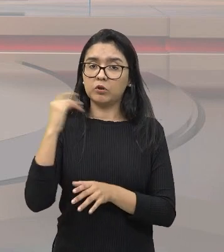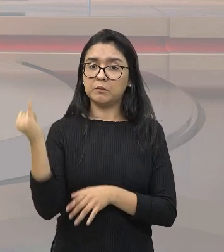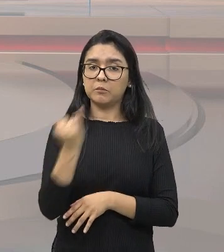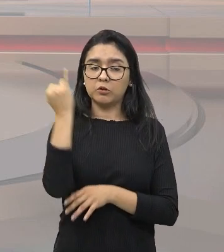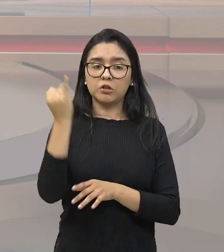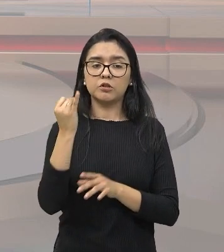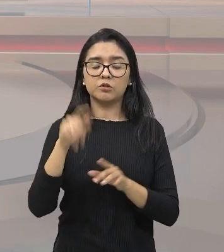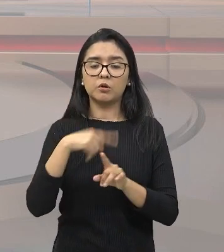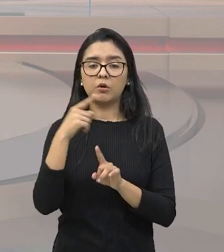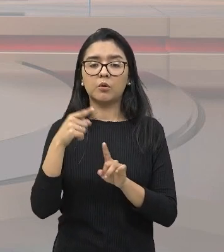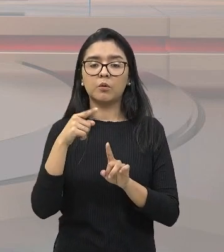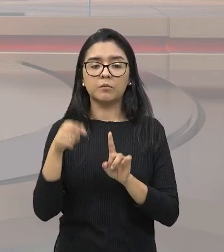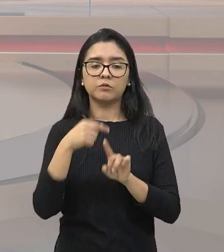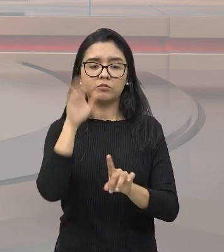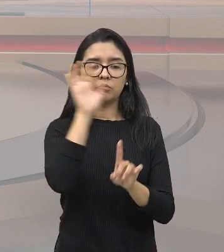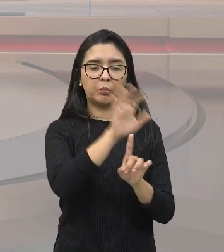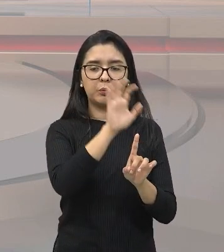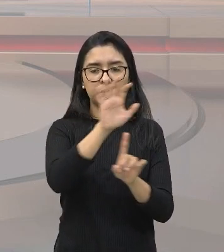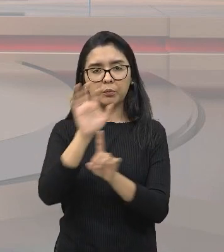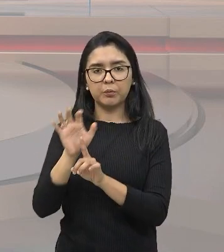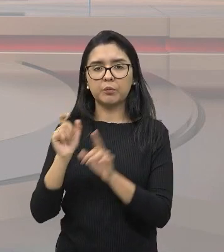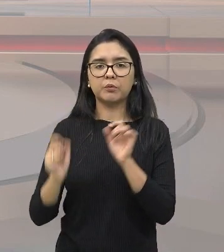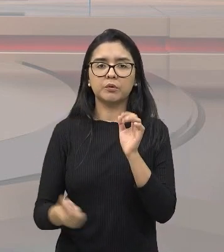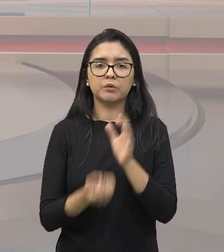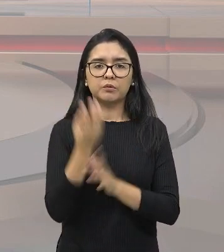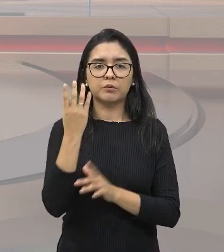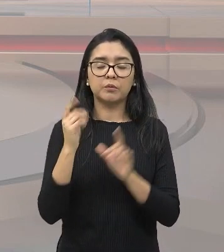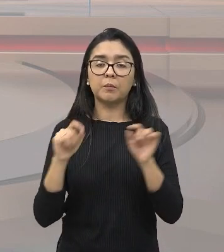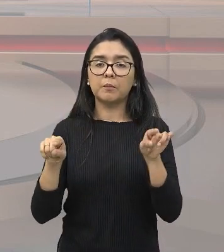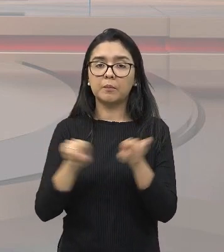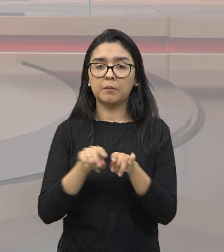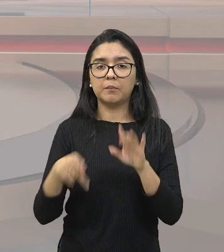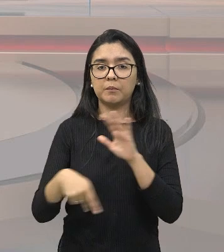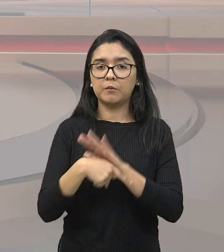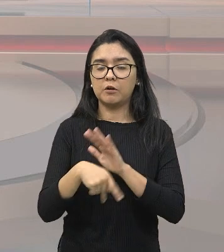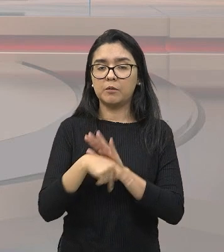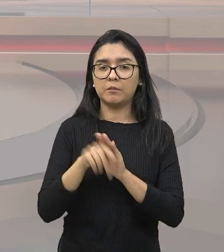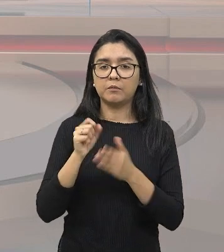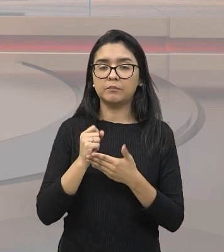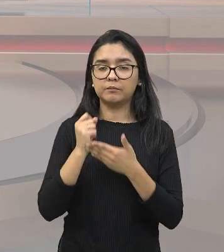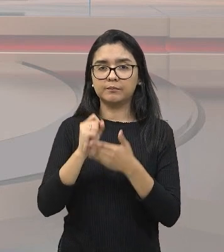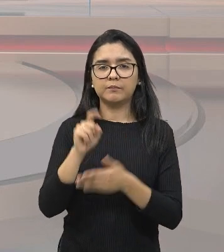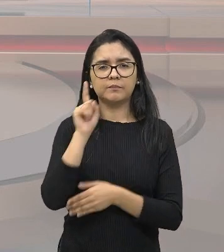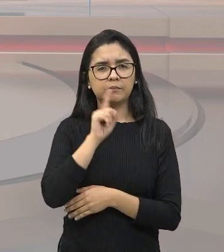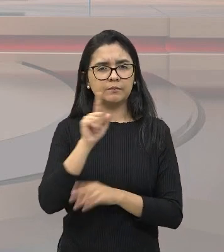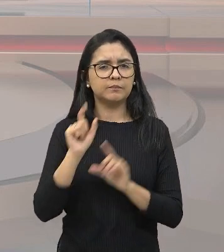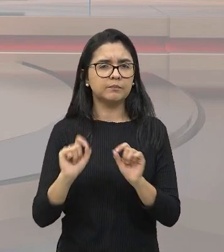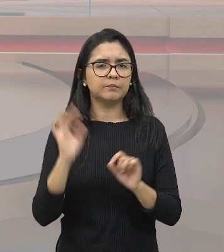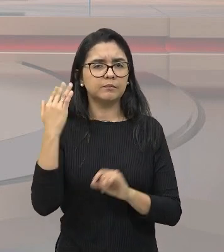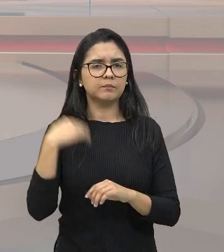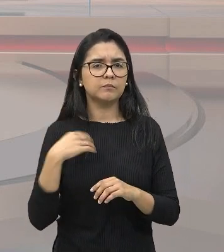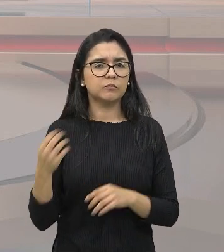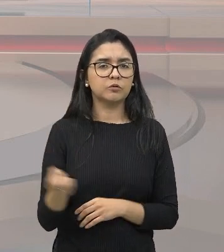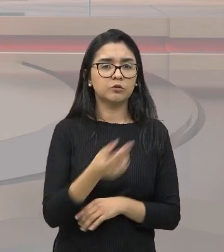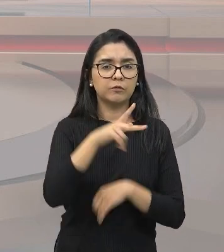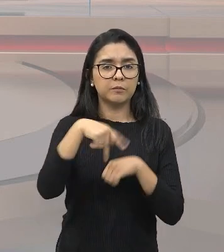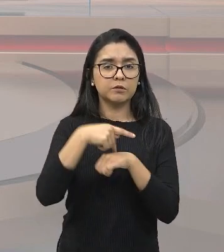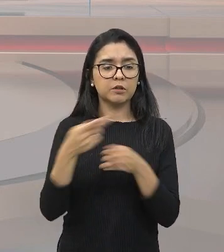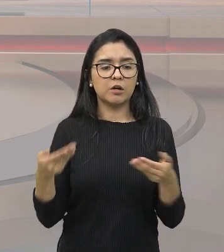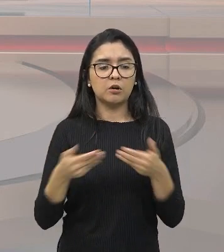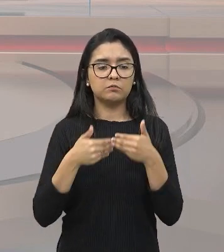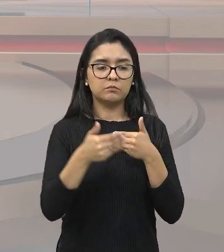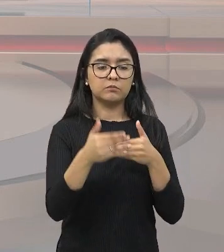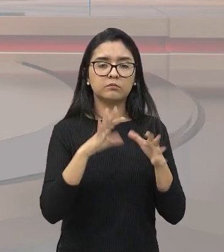inspirar o processo de redação da Constituição dos Estados Unidos, adivinha o que vai acontecer com os novos países que agora serão independentes,